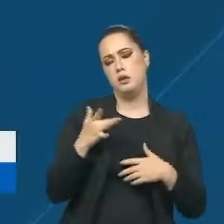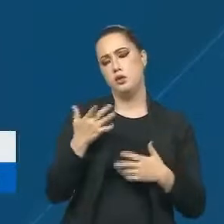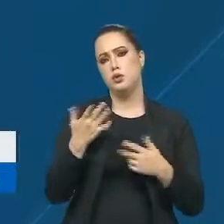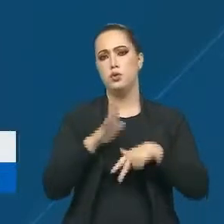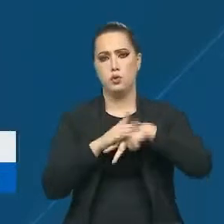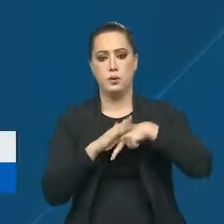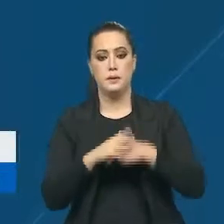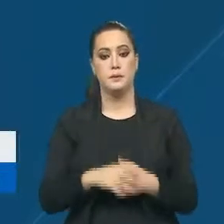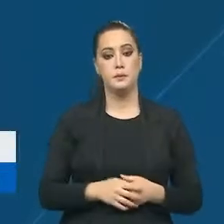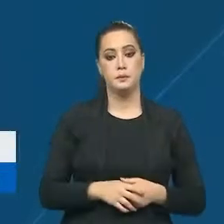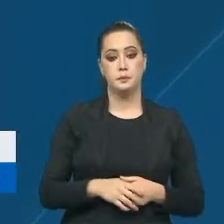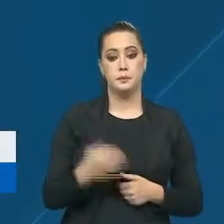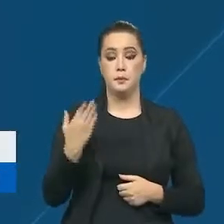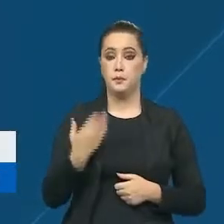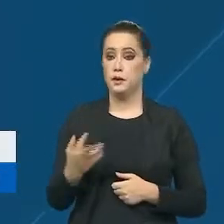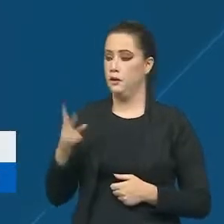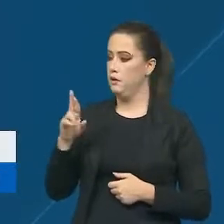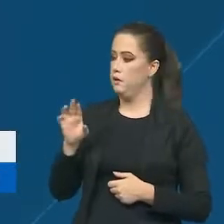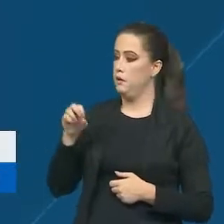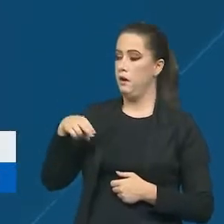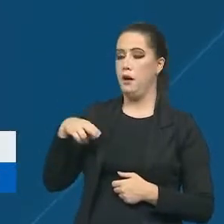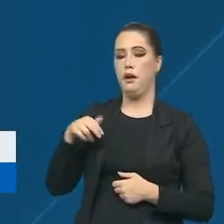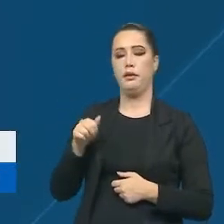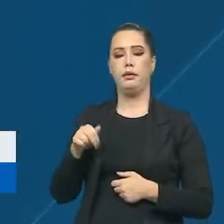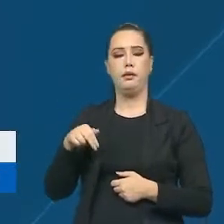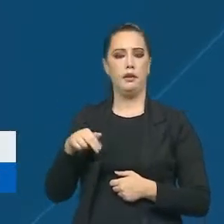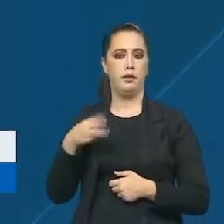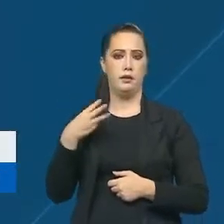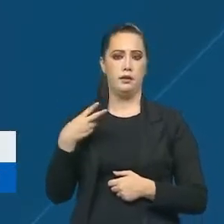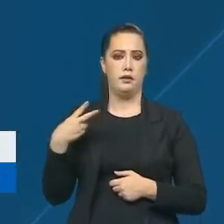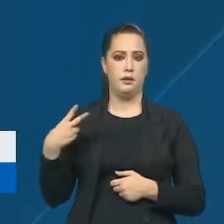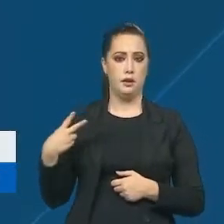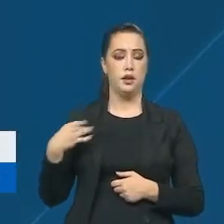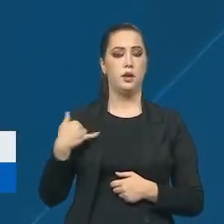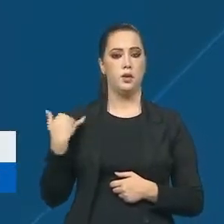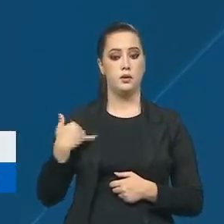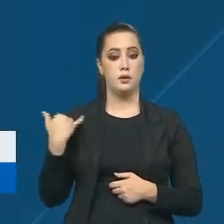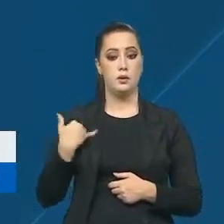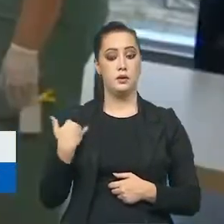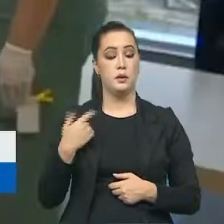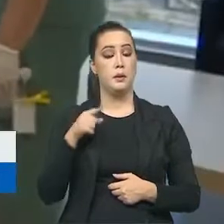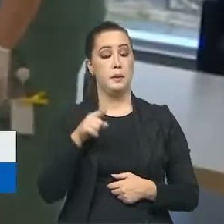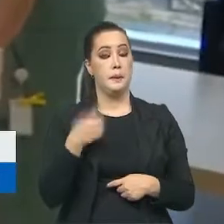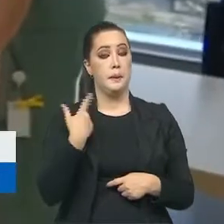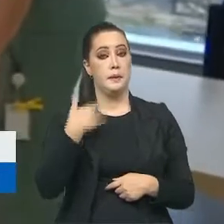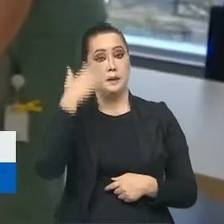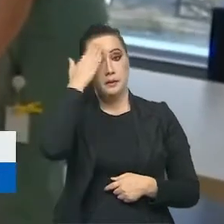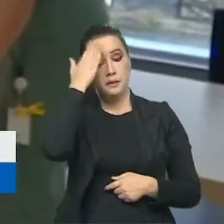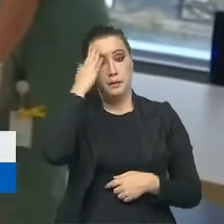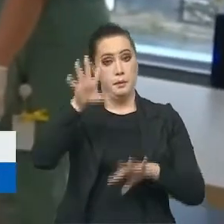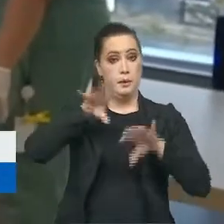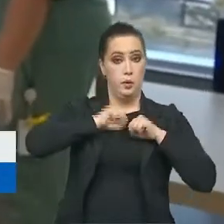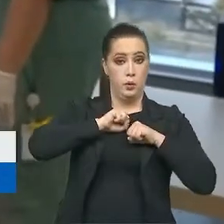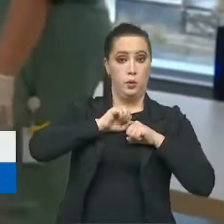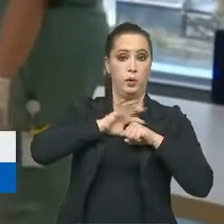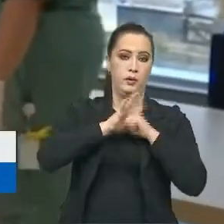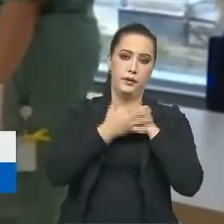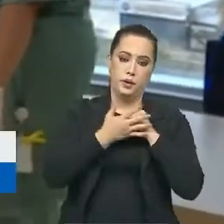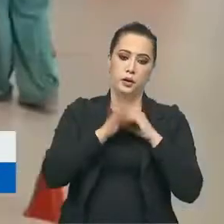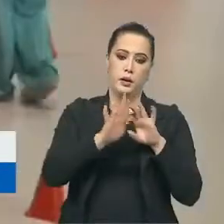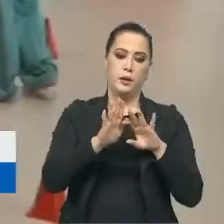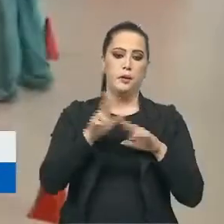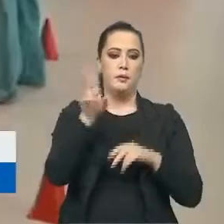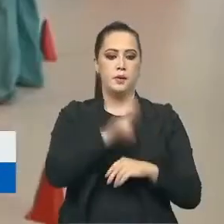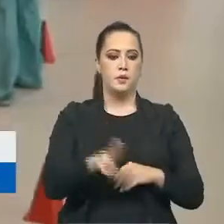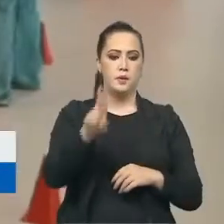Renan Luiz, de 32 anos, foi um desses pacientes, após ser diagnosticado com Covid-19. Mas